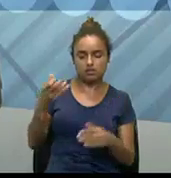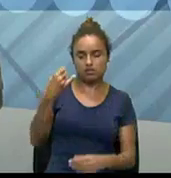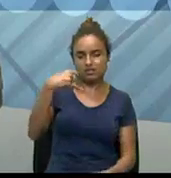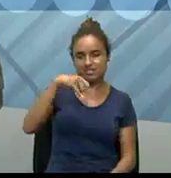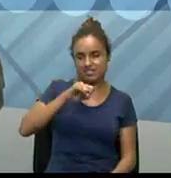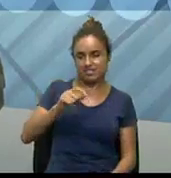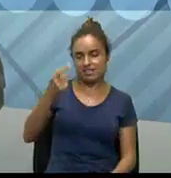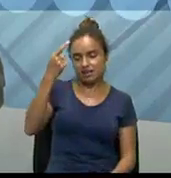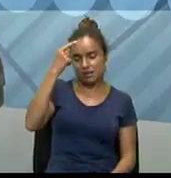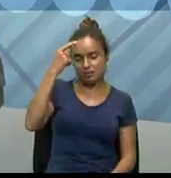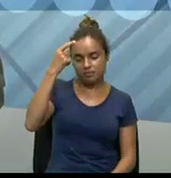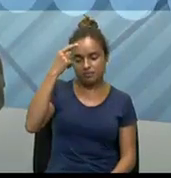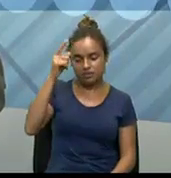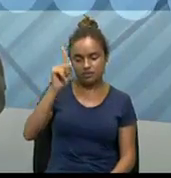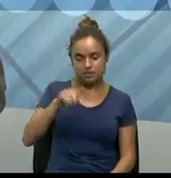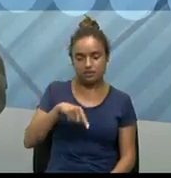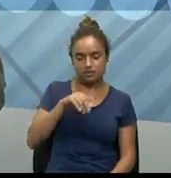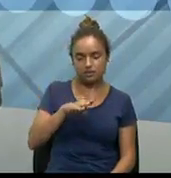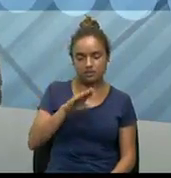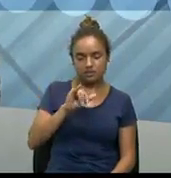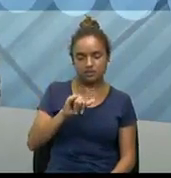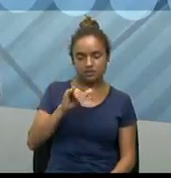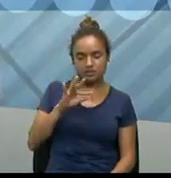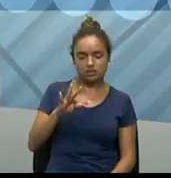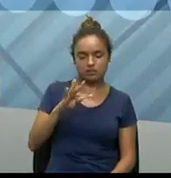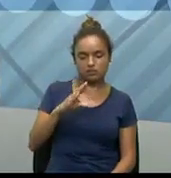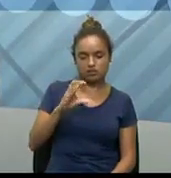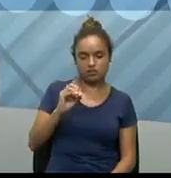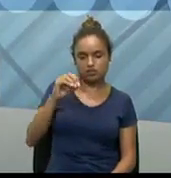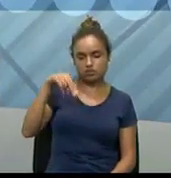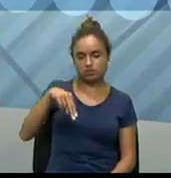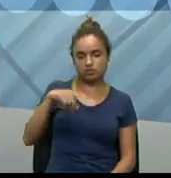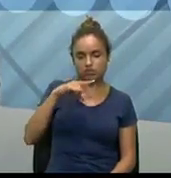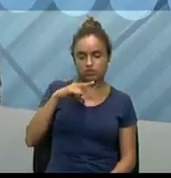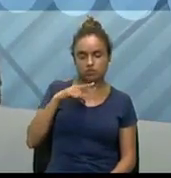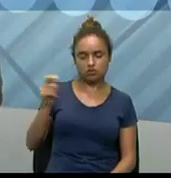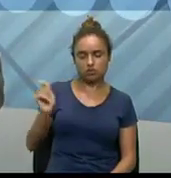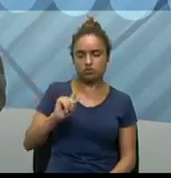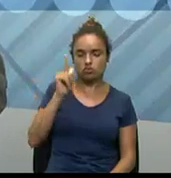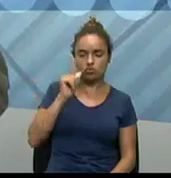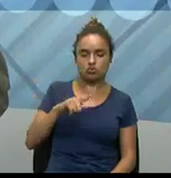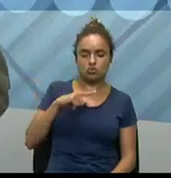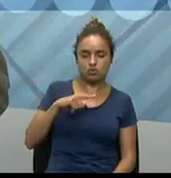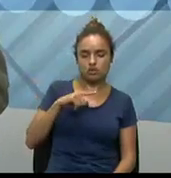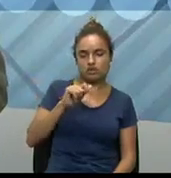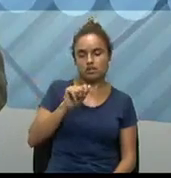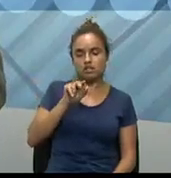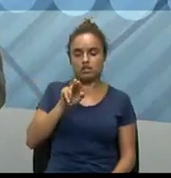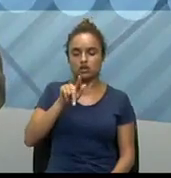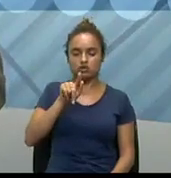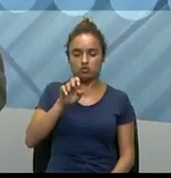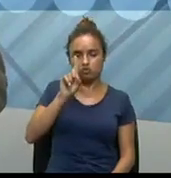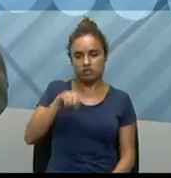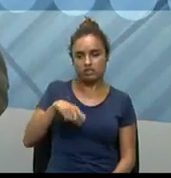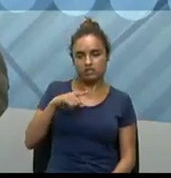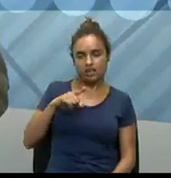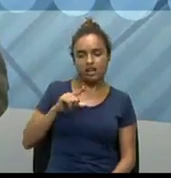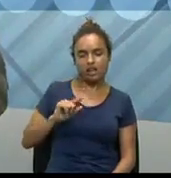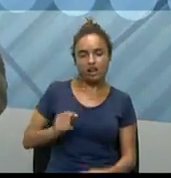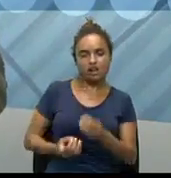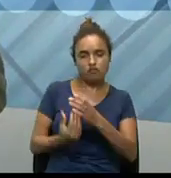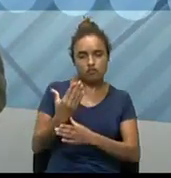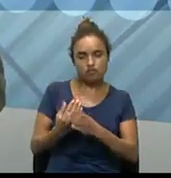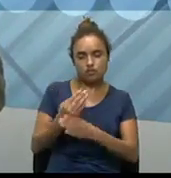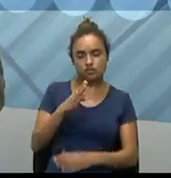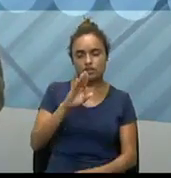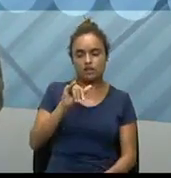informação sobre Bitcoin, né, o vocês vão encontrar? Então, no auge do Bitcoin 2017, final